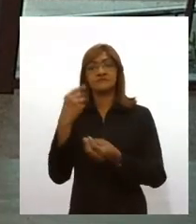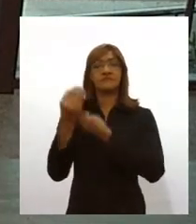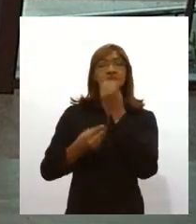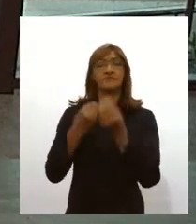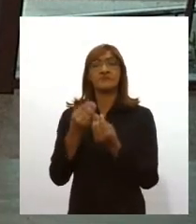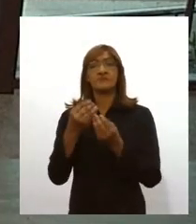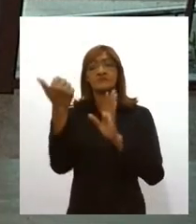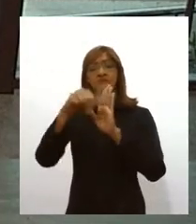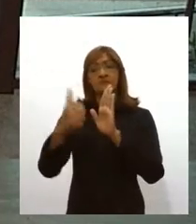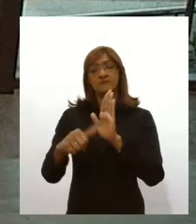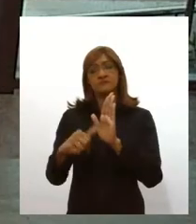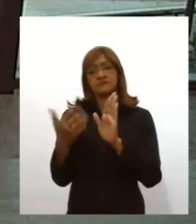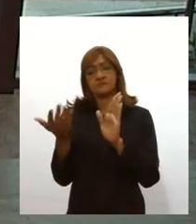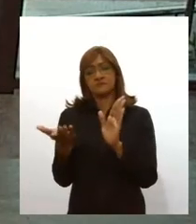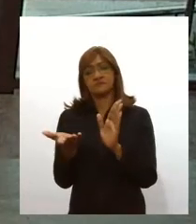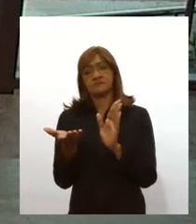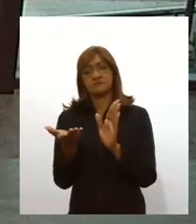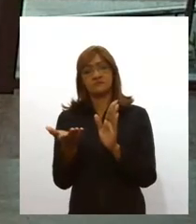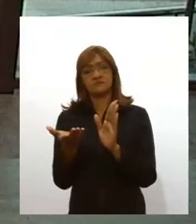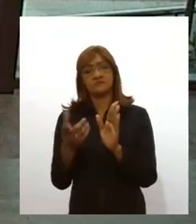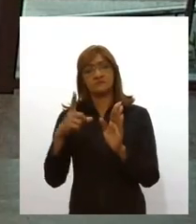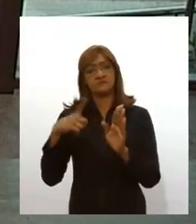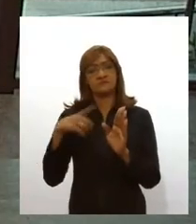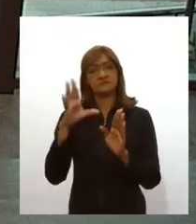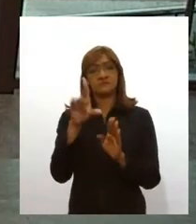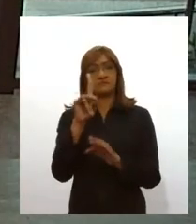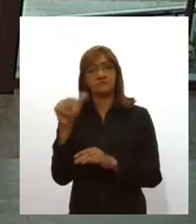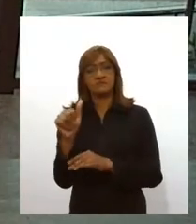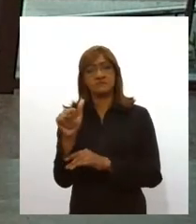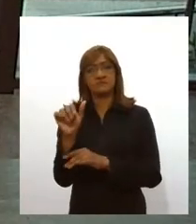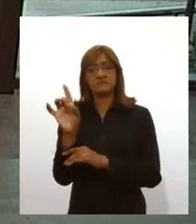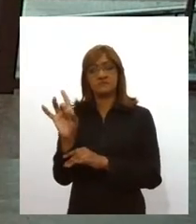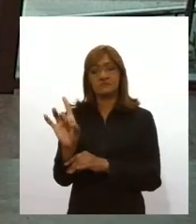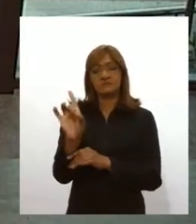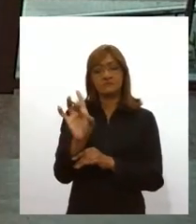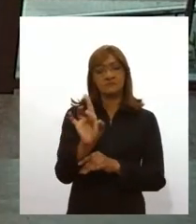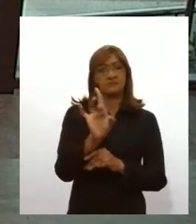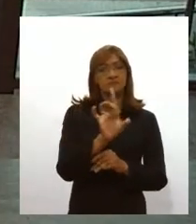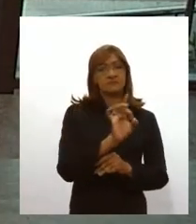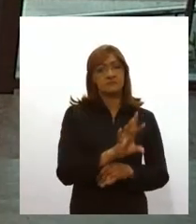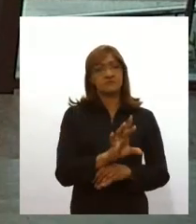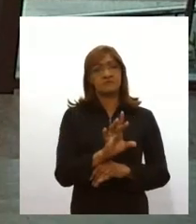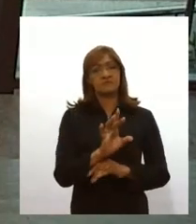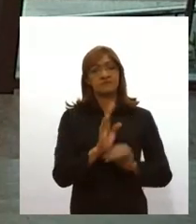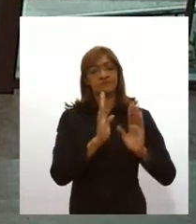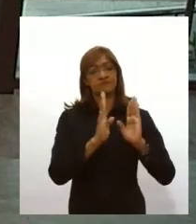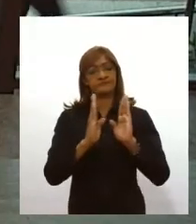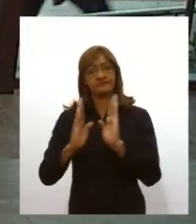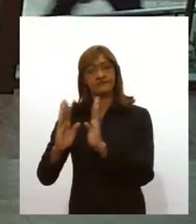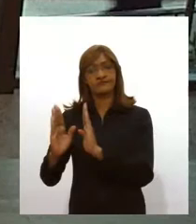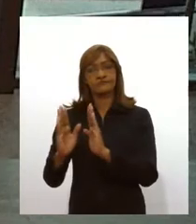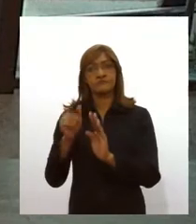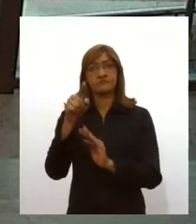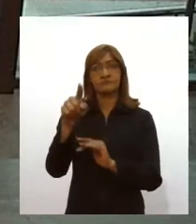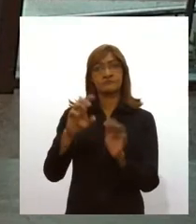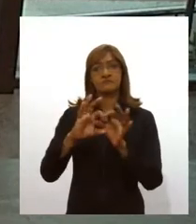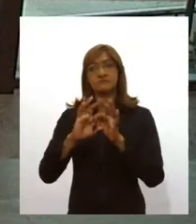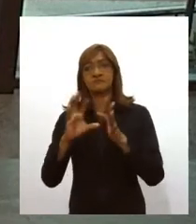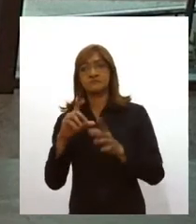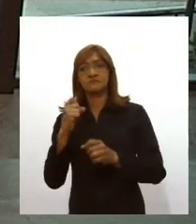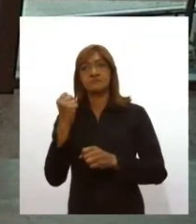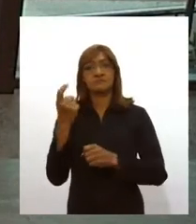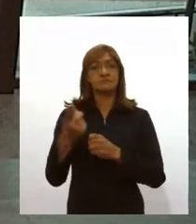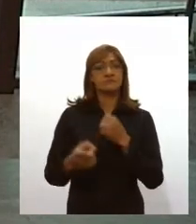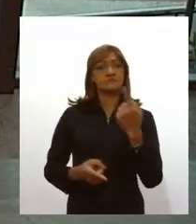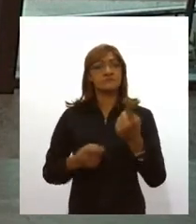avaliação, porque existem datas para cada setor, digamos assim, e vocês vão liberando gradativamente, porque